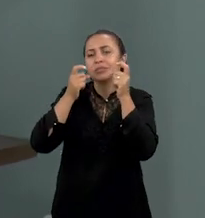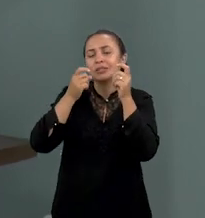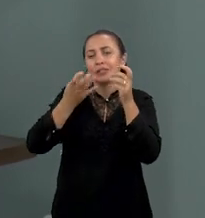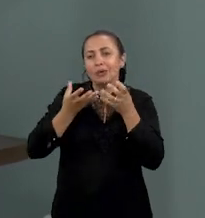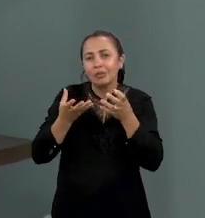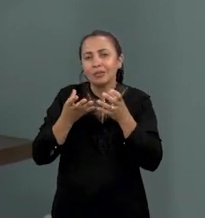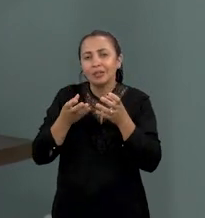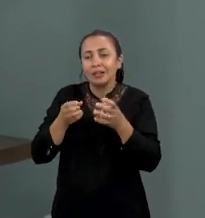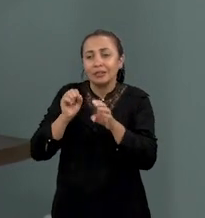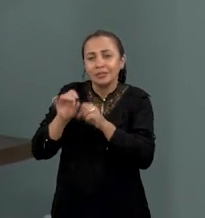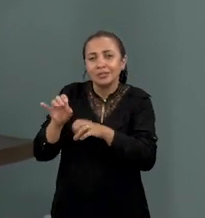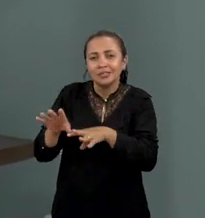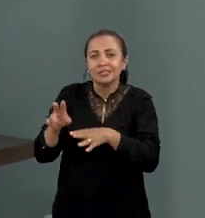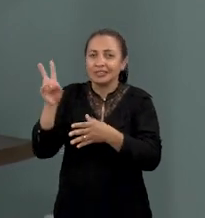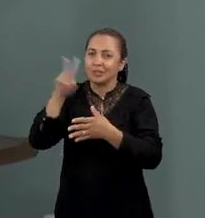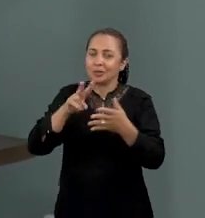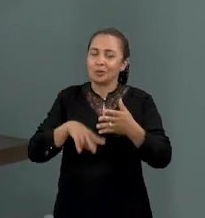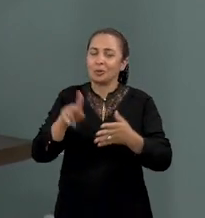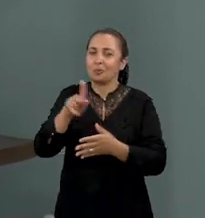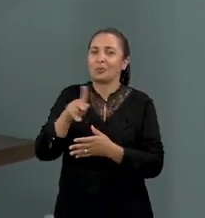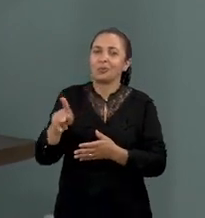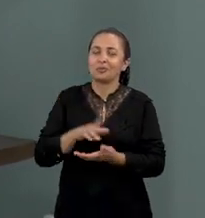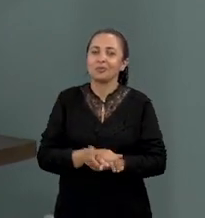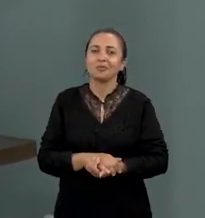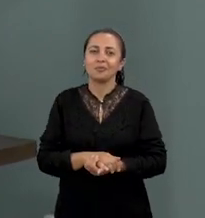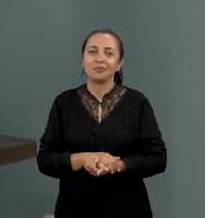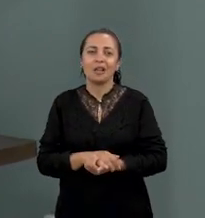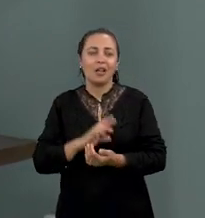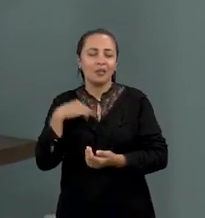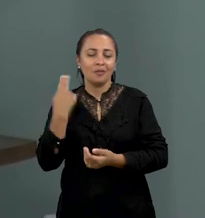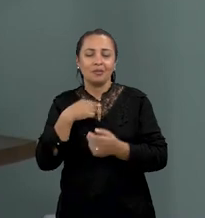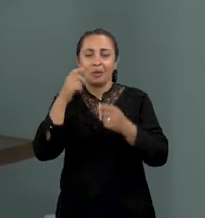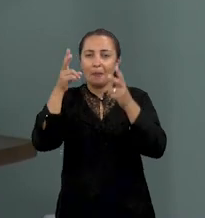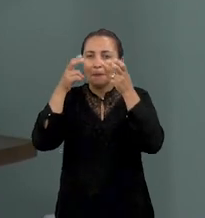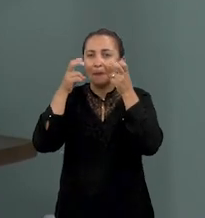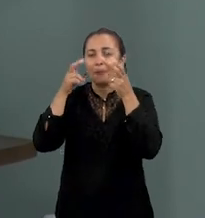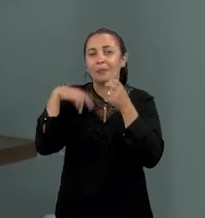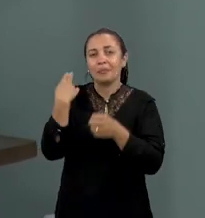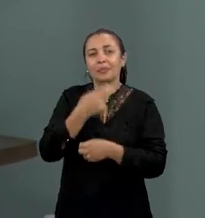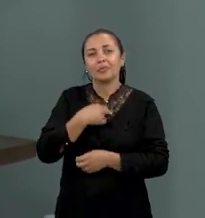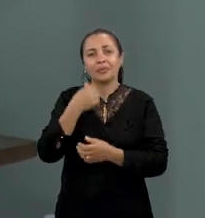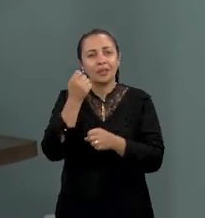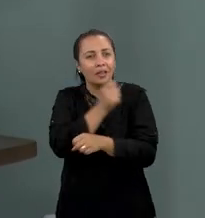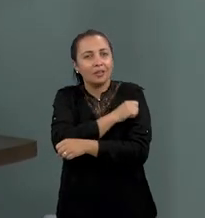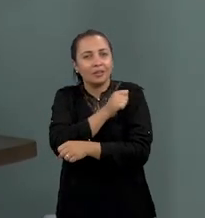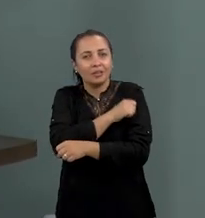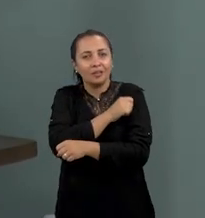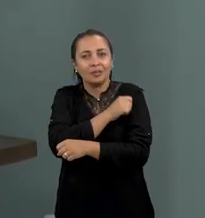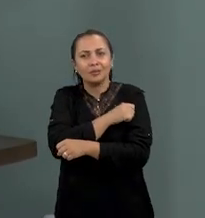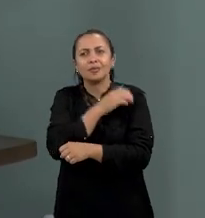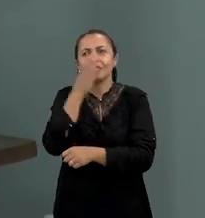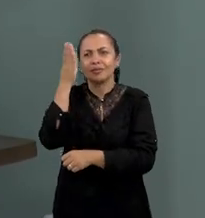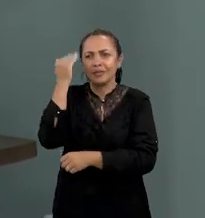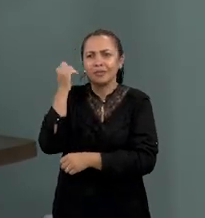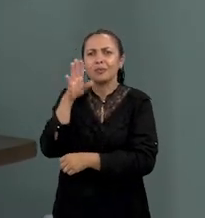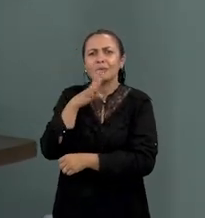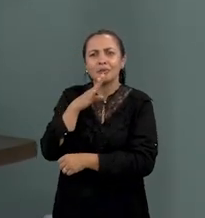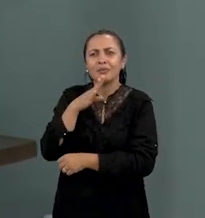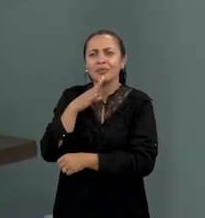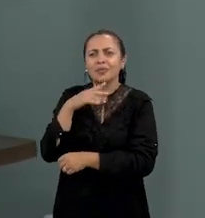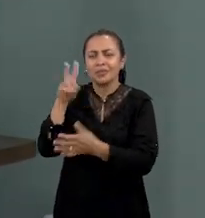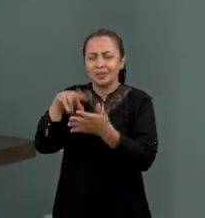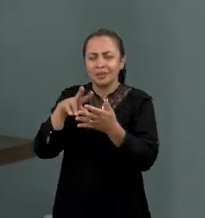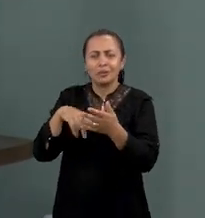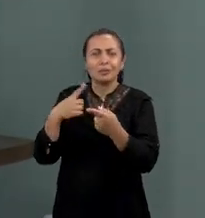minha preocupação como professora de literatura. E a gente percebe que os nossos alunos se identificam com essa literatura,